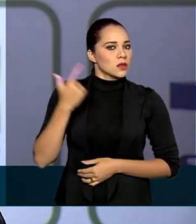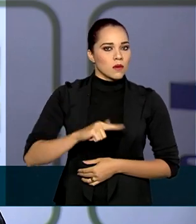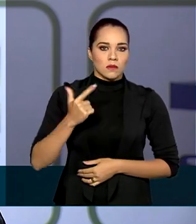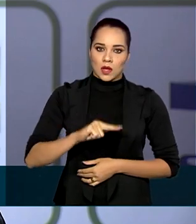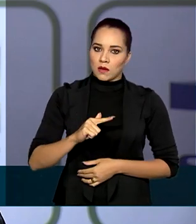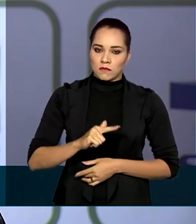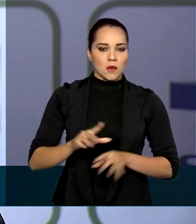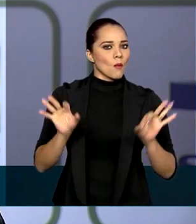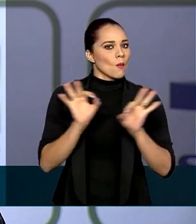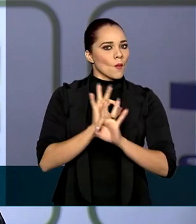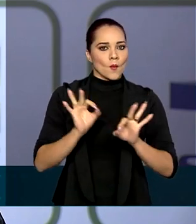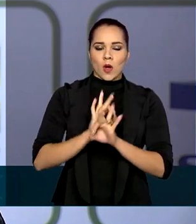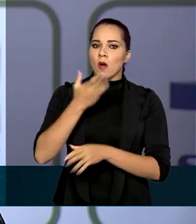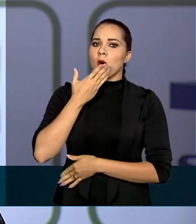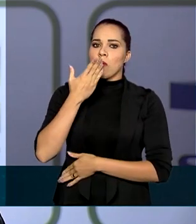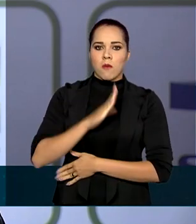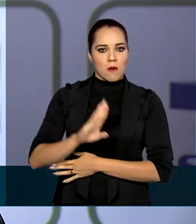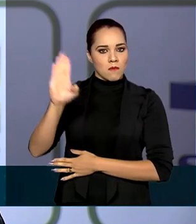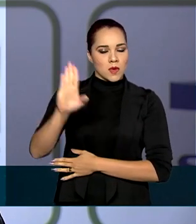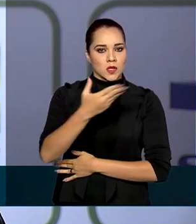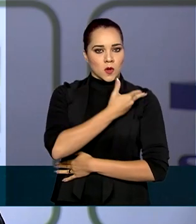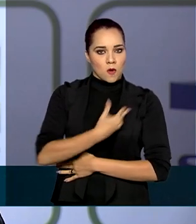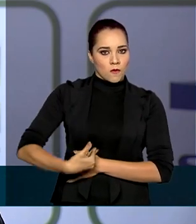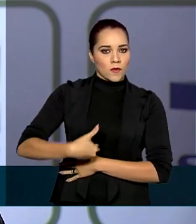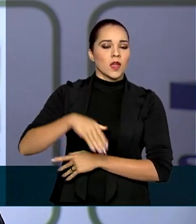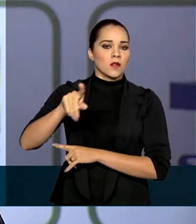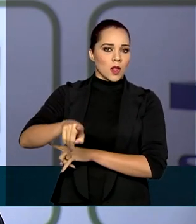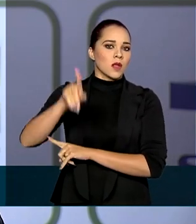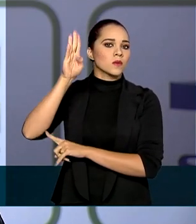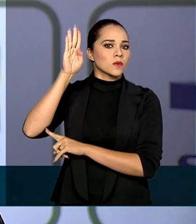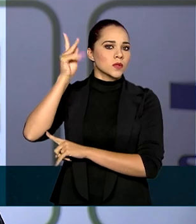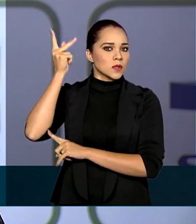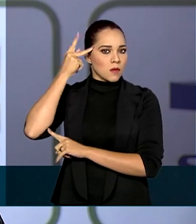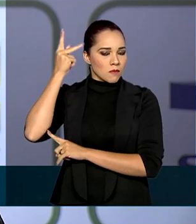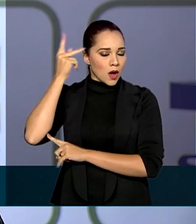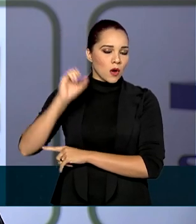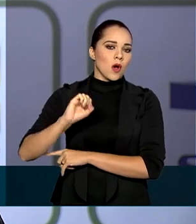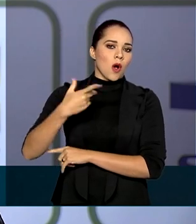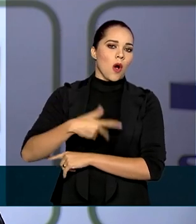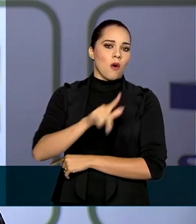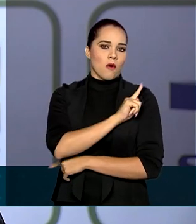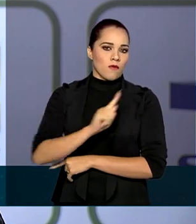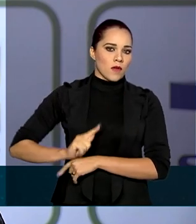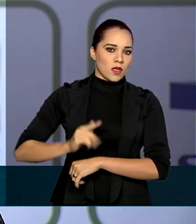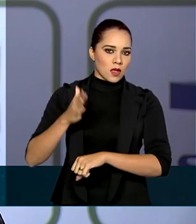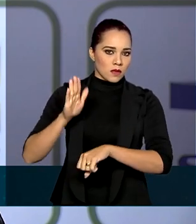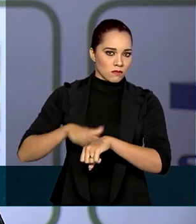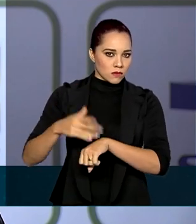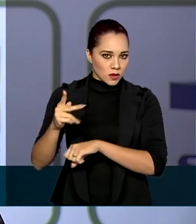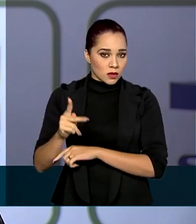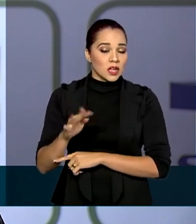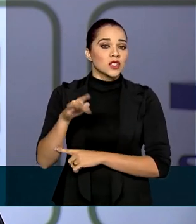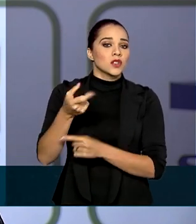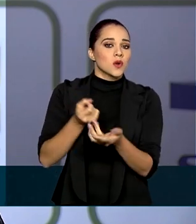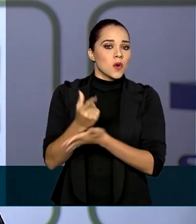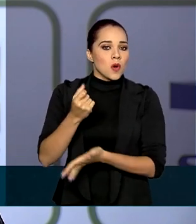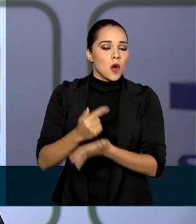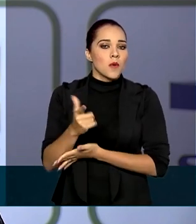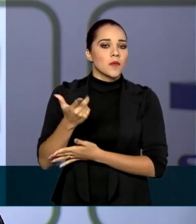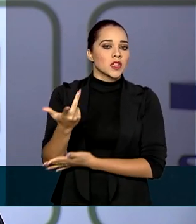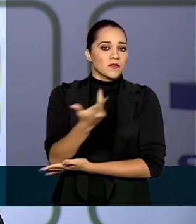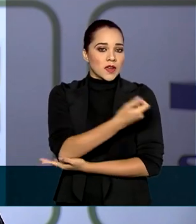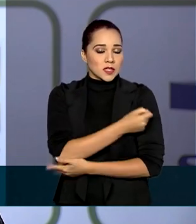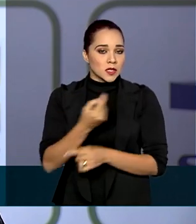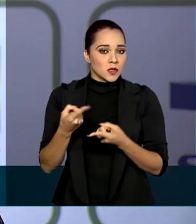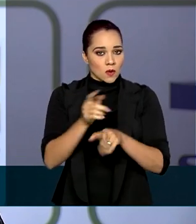qualquer compromisso com o governo do Estado de São Paulo ou seu governador, no sentido de aquisição de vacinas